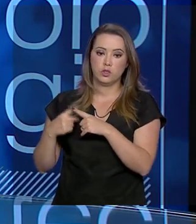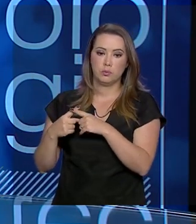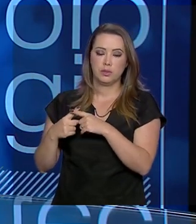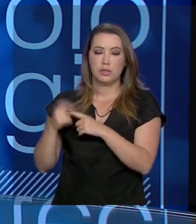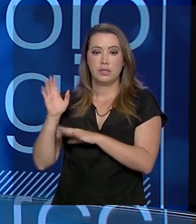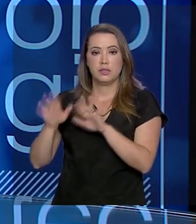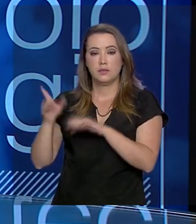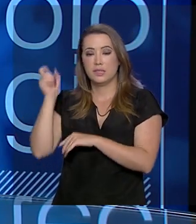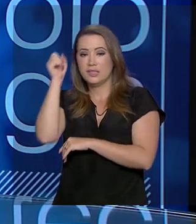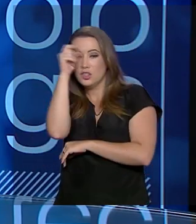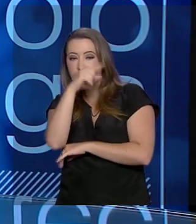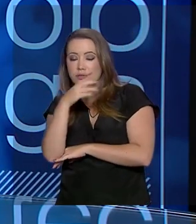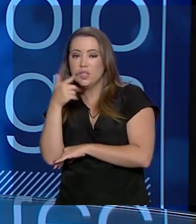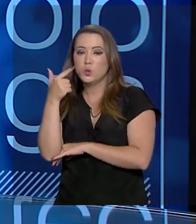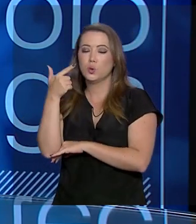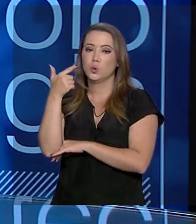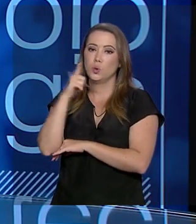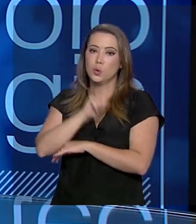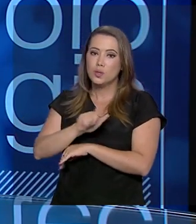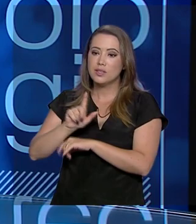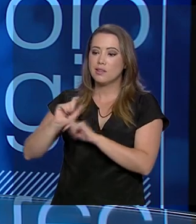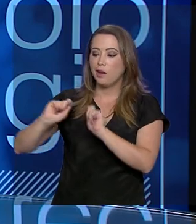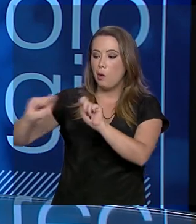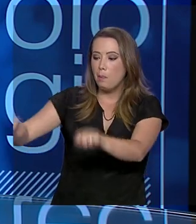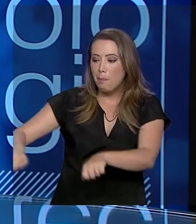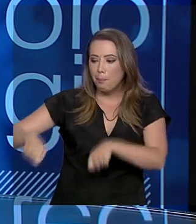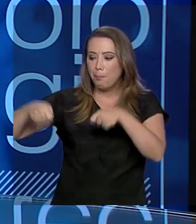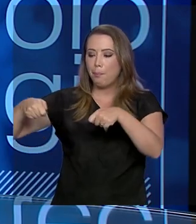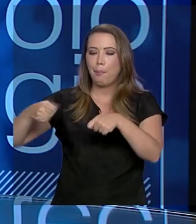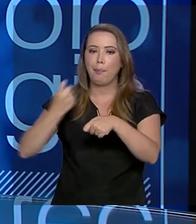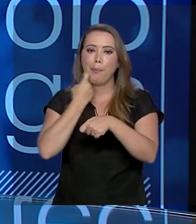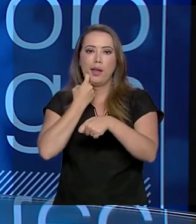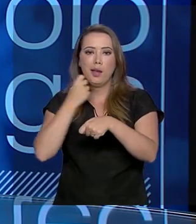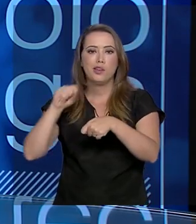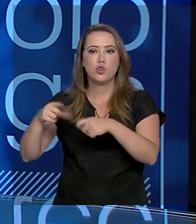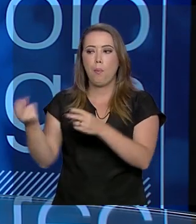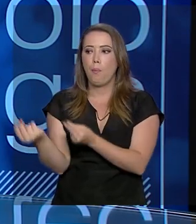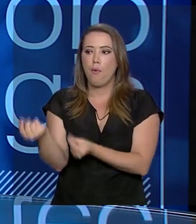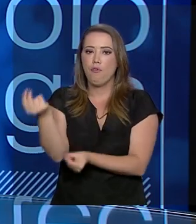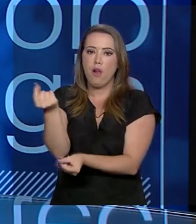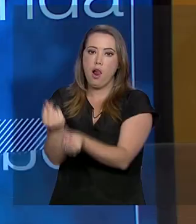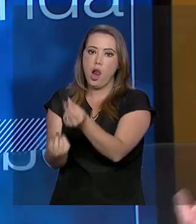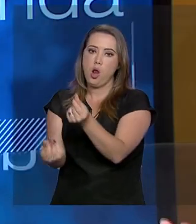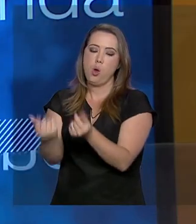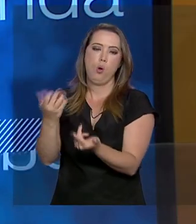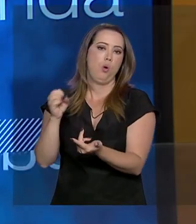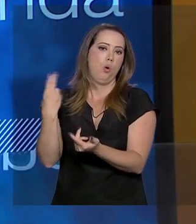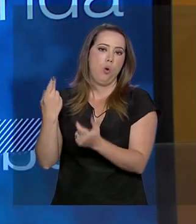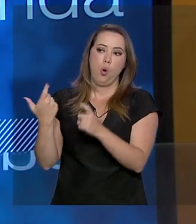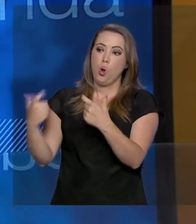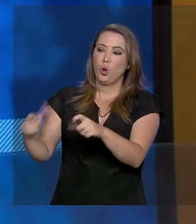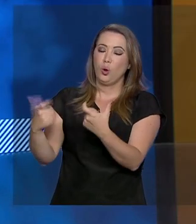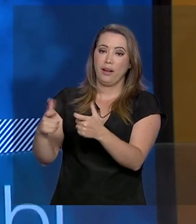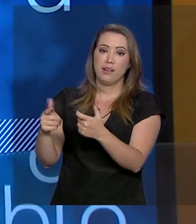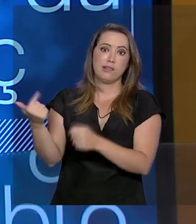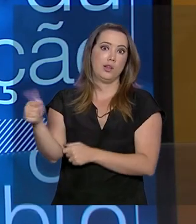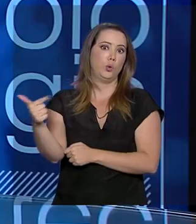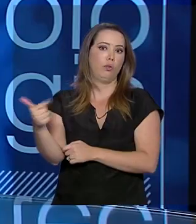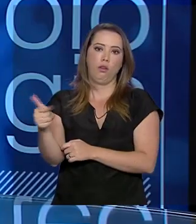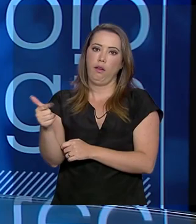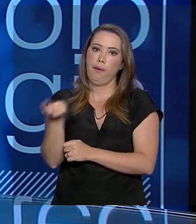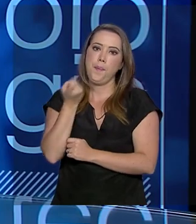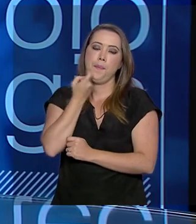dificuldade de conseguir pescado, às vezes por preço, ou localidades onde não existem grandes polos produtivos,